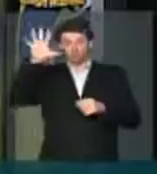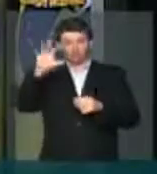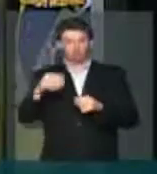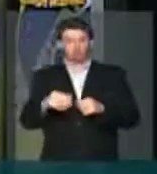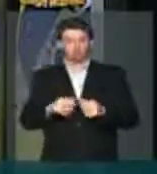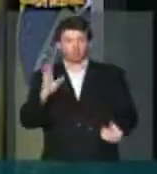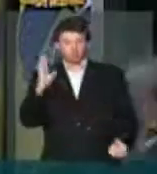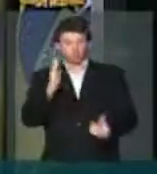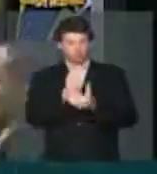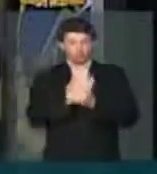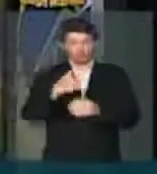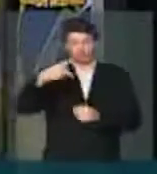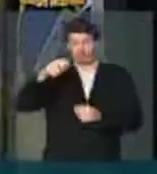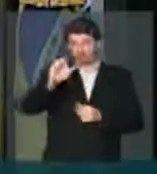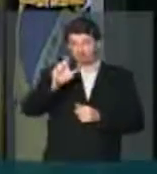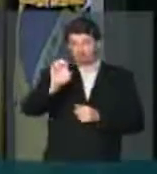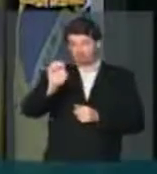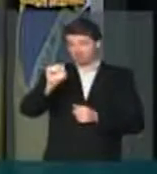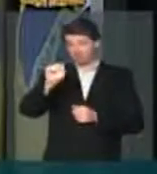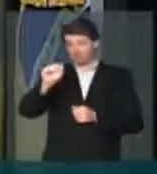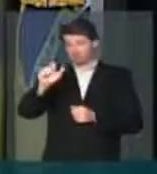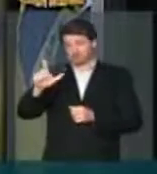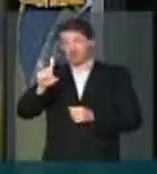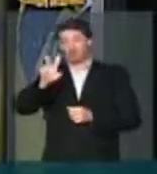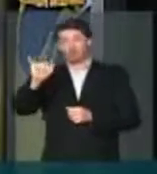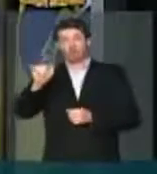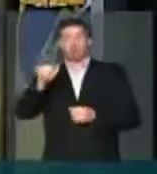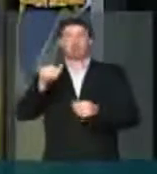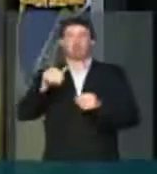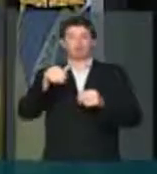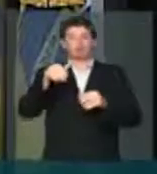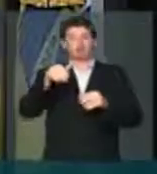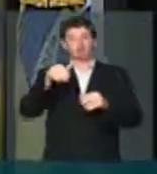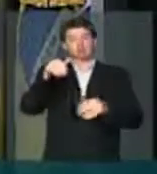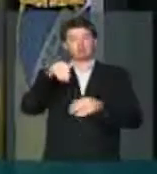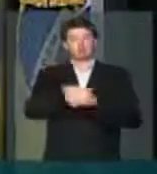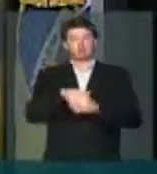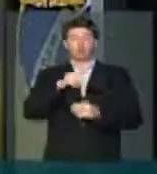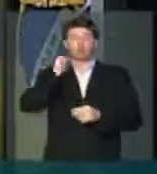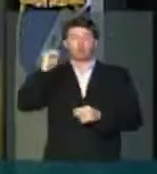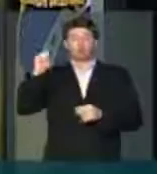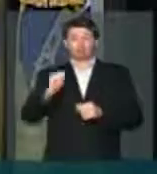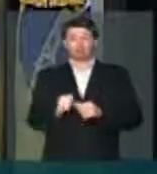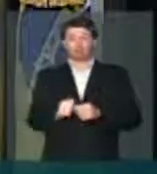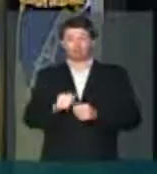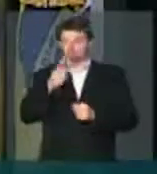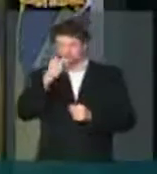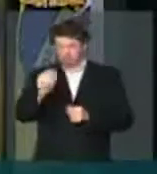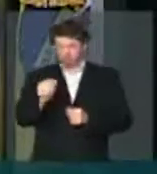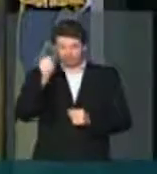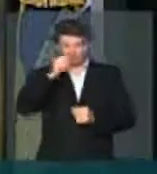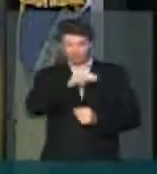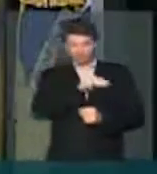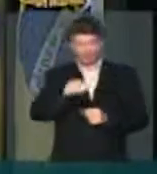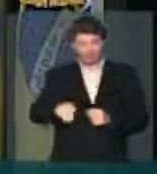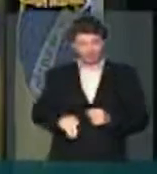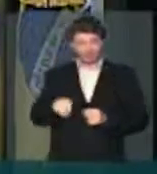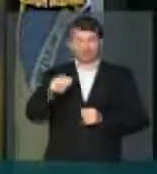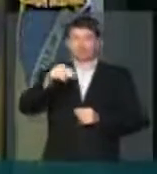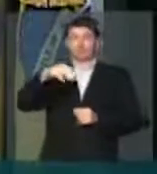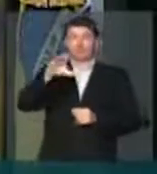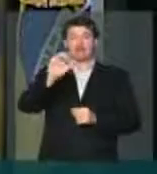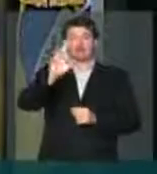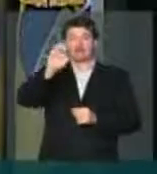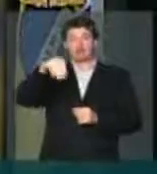Processo do pré-sal será votado em abril. É uma matéria que diz o seguinte. A ministra Carmem Lúcia, do